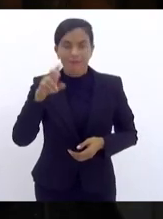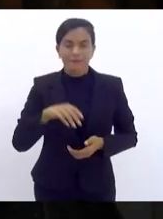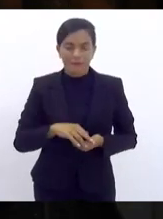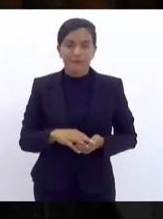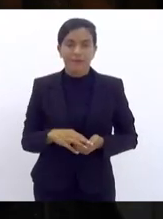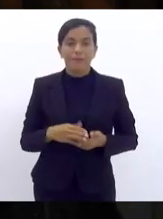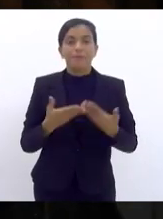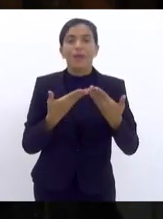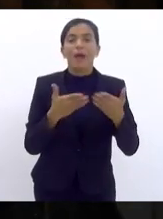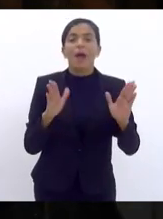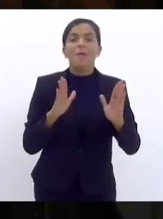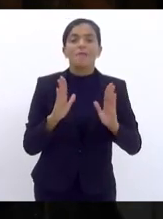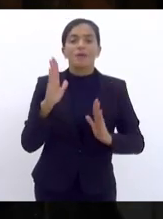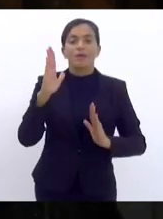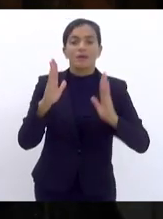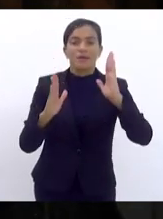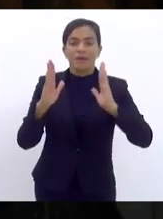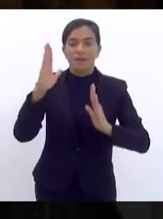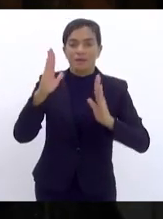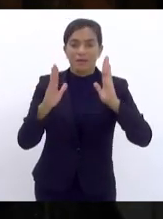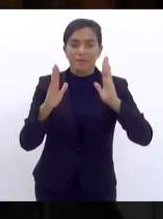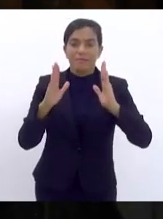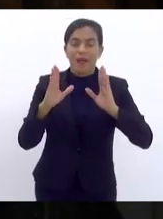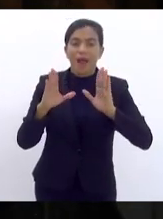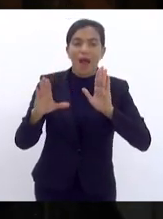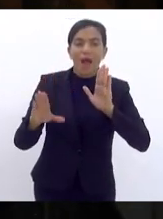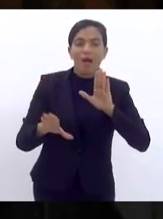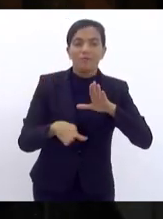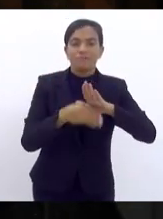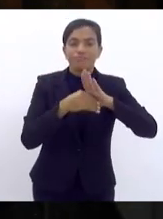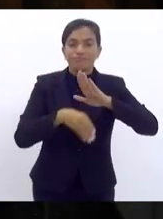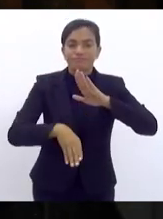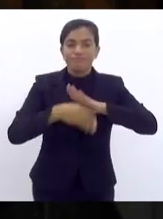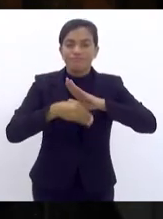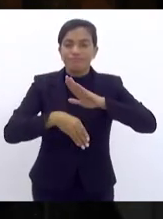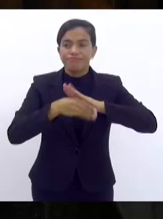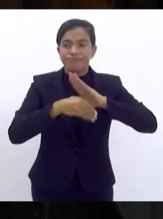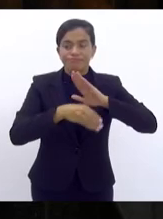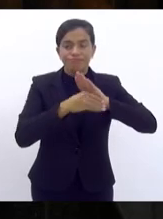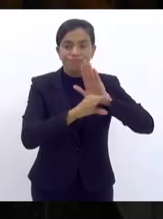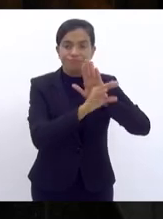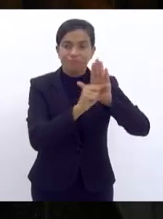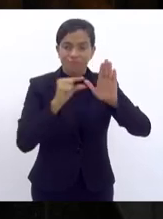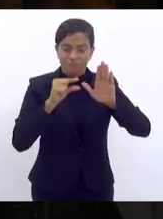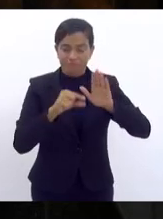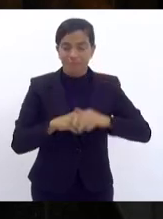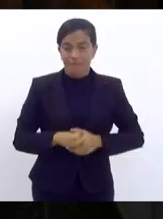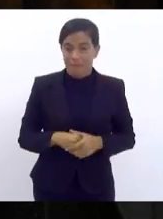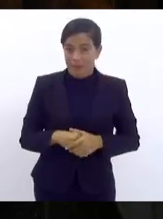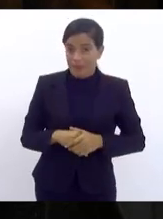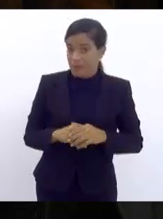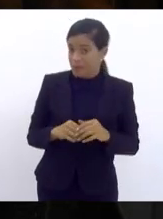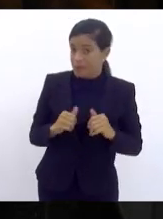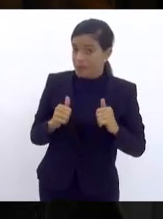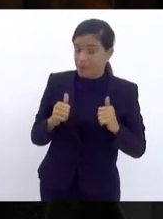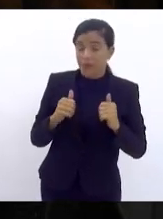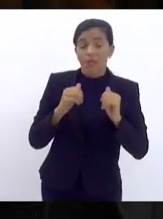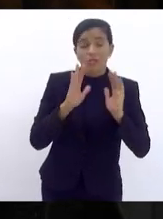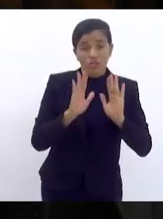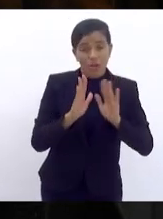abrir o prazo para as emendas de prioridades e metas. Dito isso, presidente,